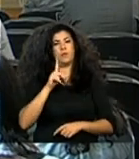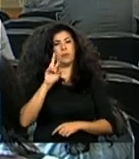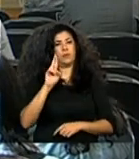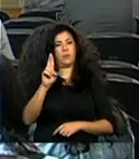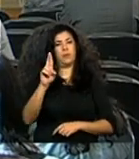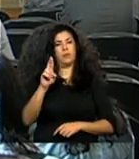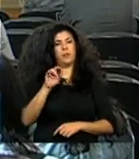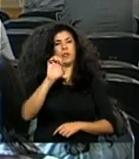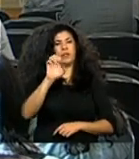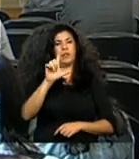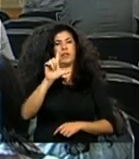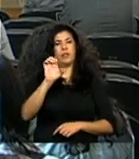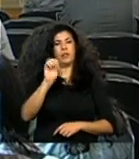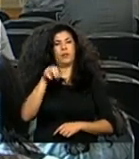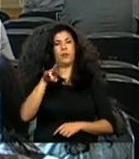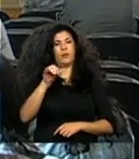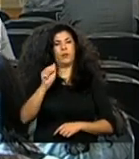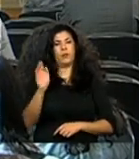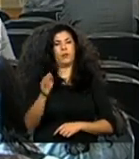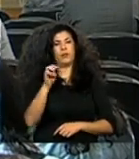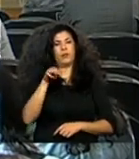Eleonora Menicucci.